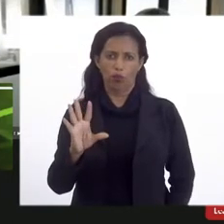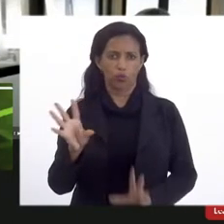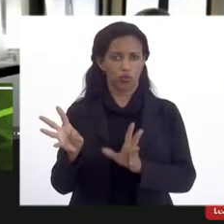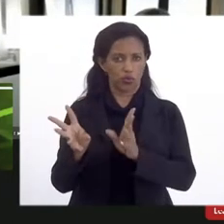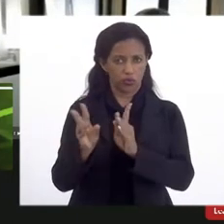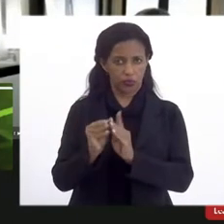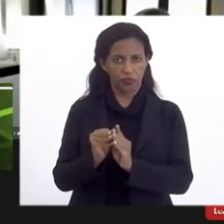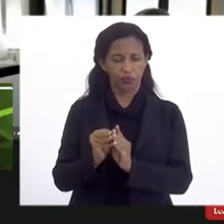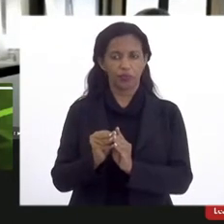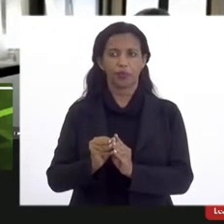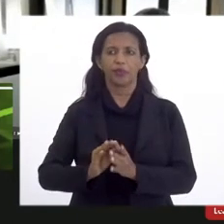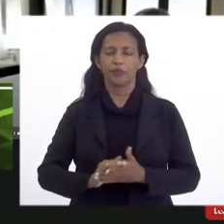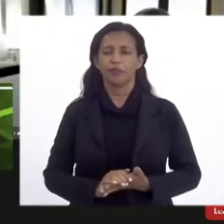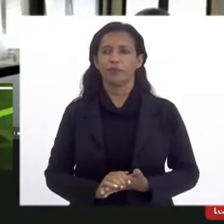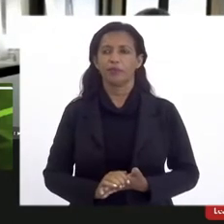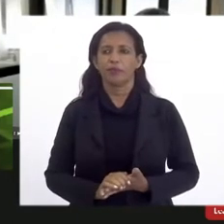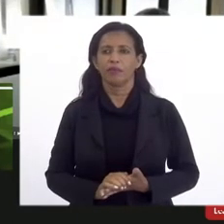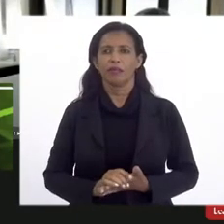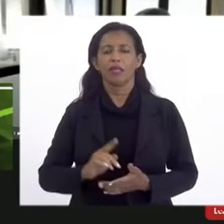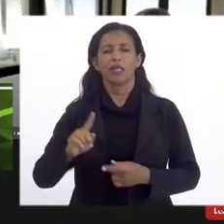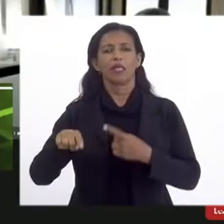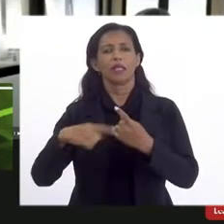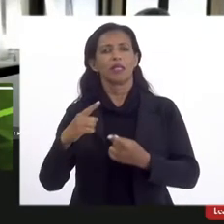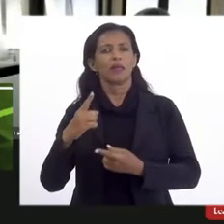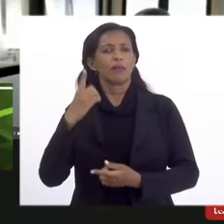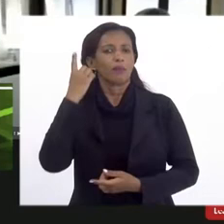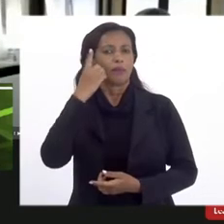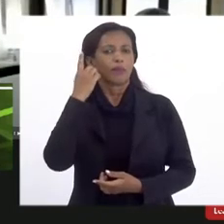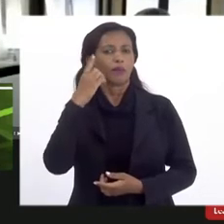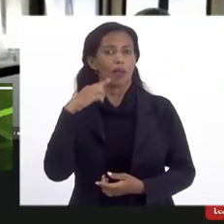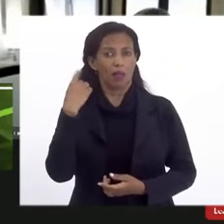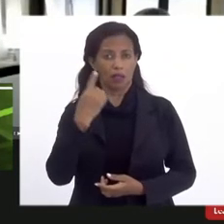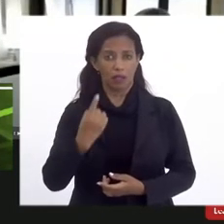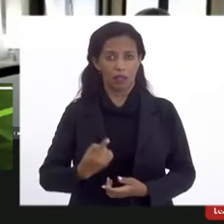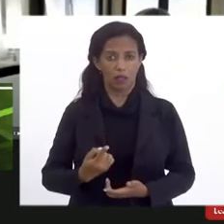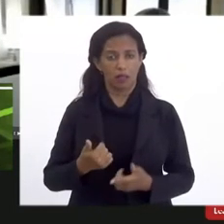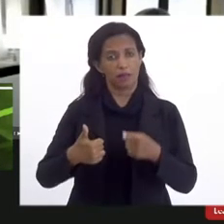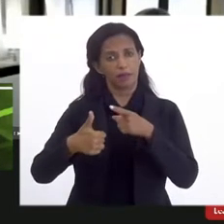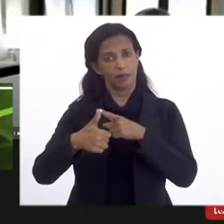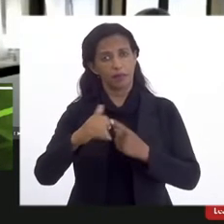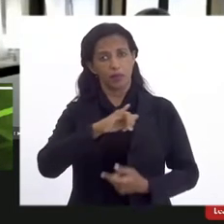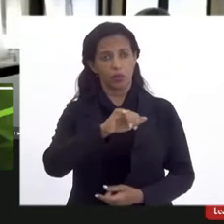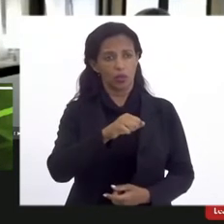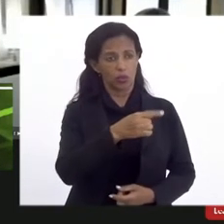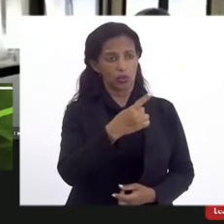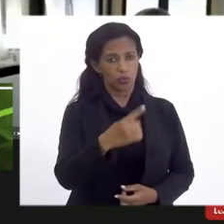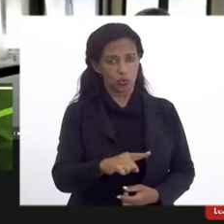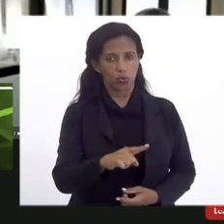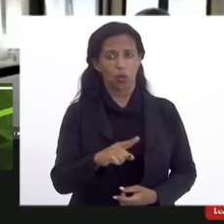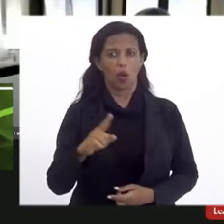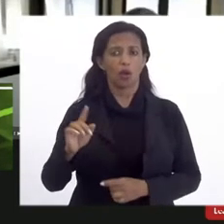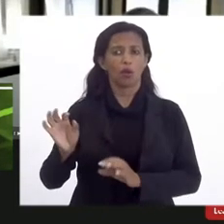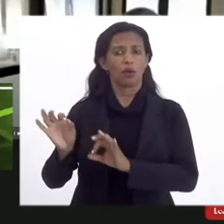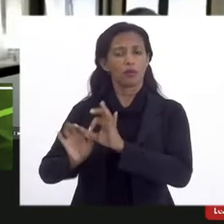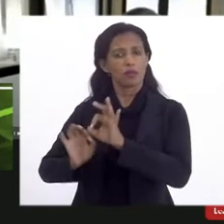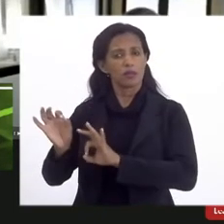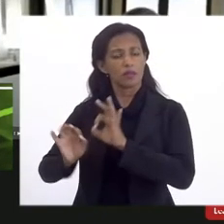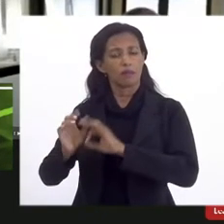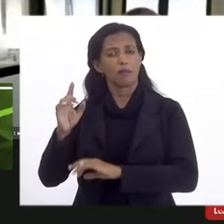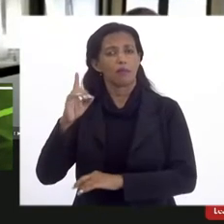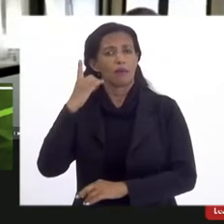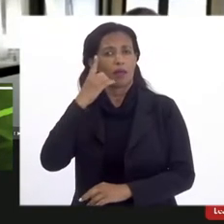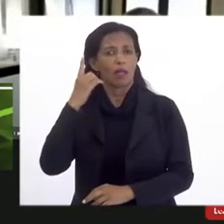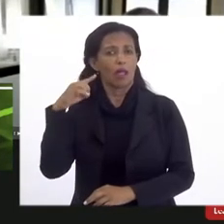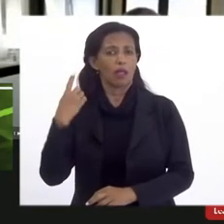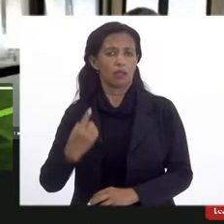e chama uma parlamentar, que vai ser a deputada Dani Monteiro. Então, o João Bosco vai fazer uso da palavra agora e peço que a deputada Dani também se prepare,